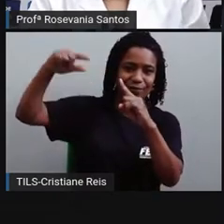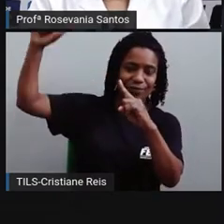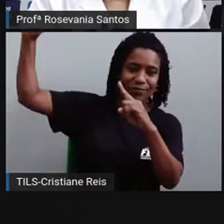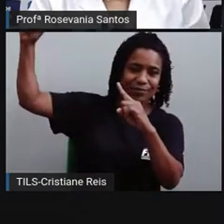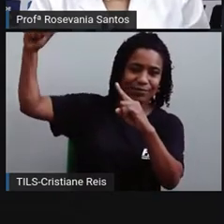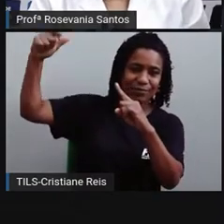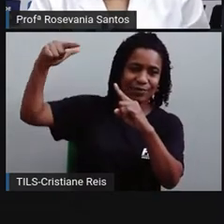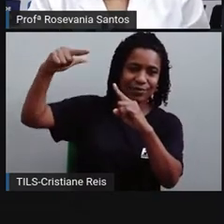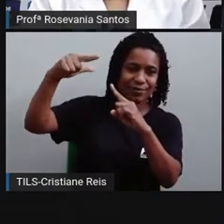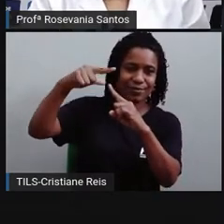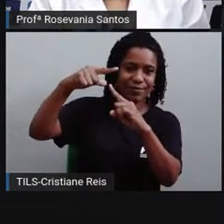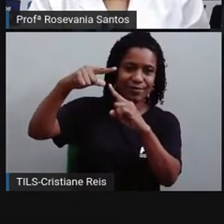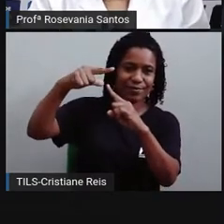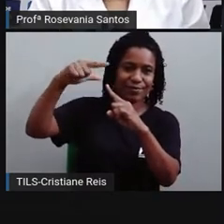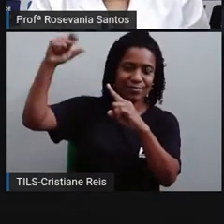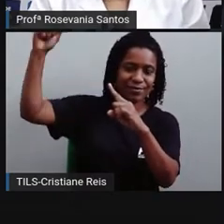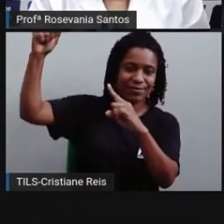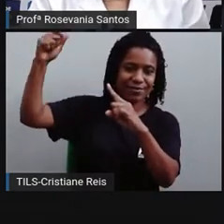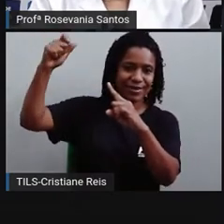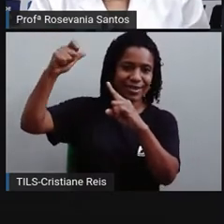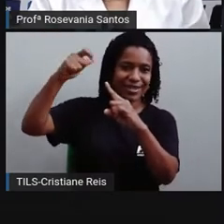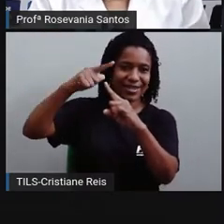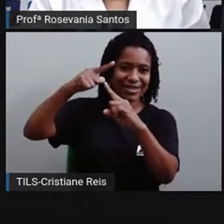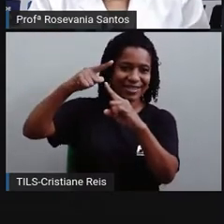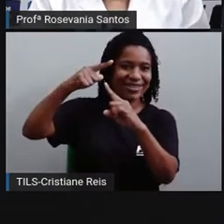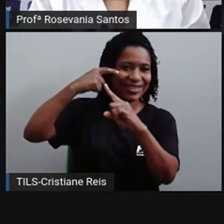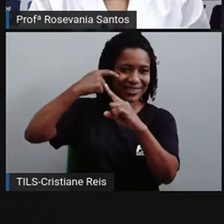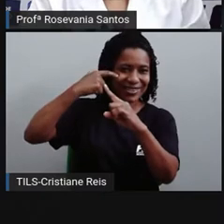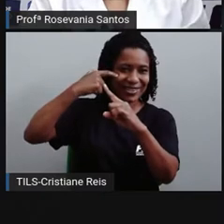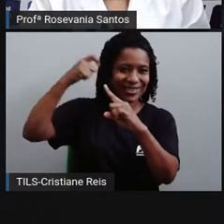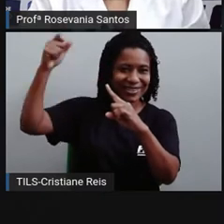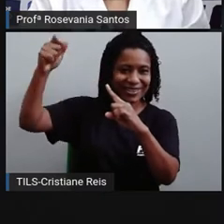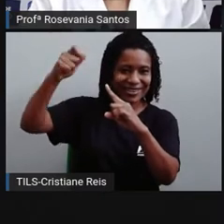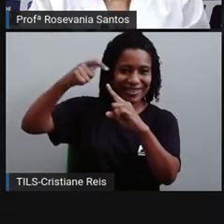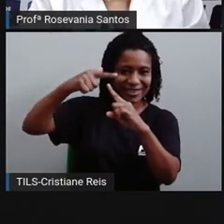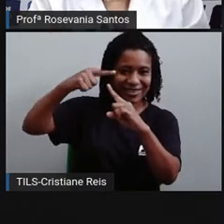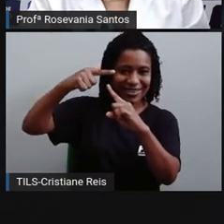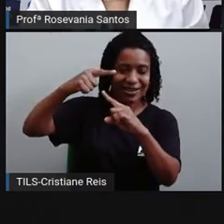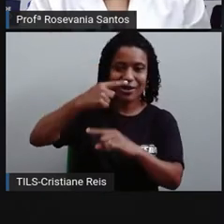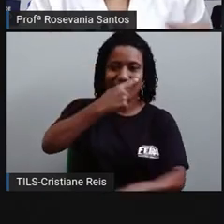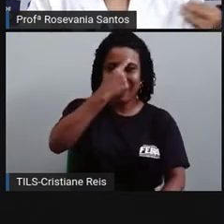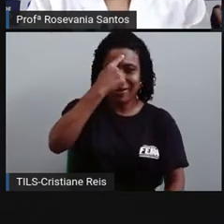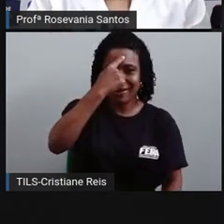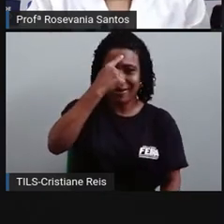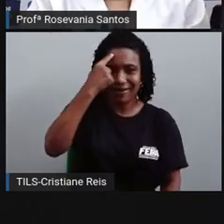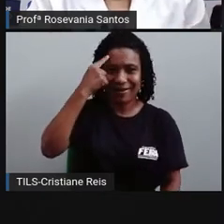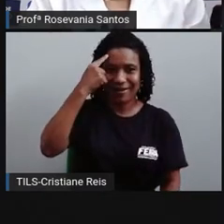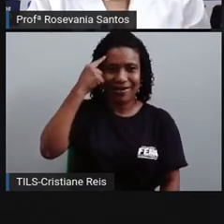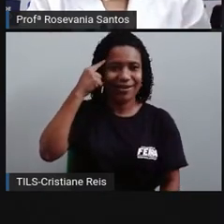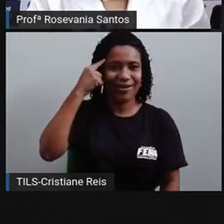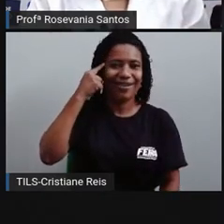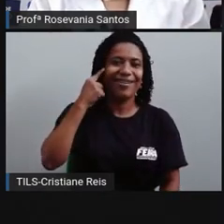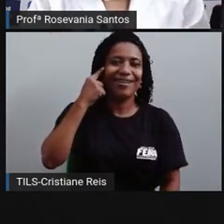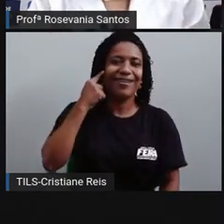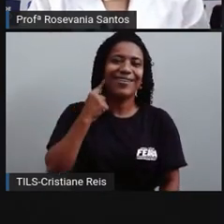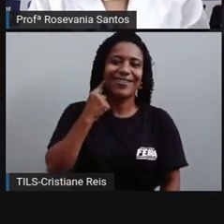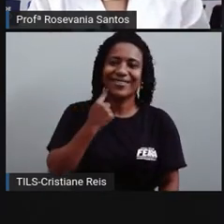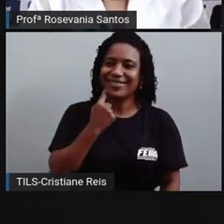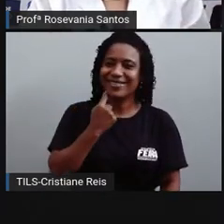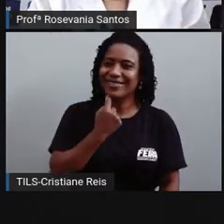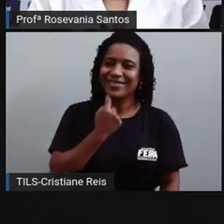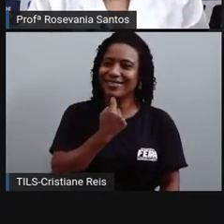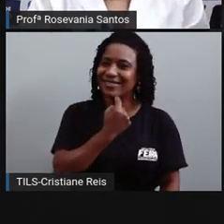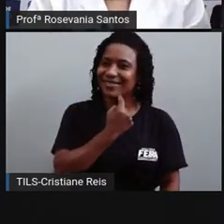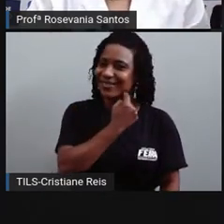incide sobre ela. E a sombra vai dando as horas, está vendo? Vai tendo o momento das horas. É claro que ele tinha uma série de